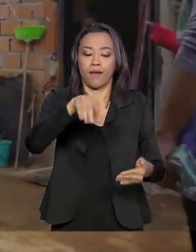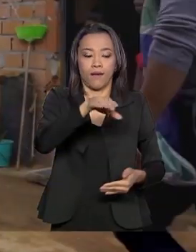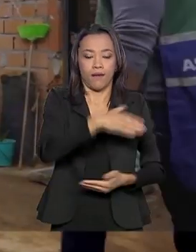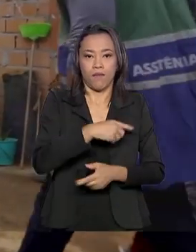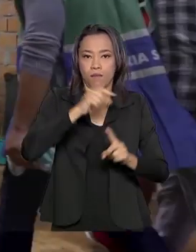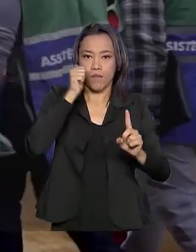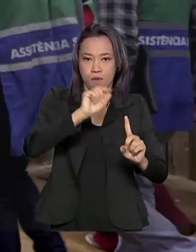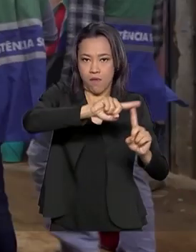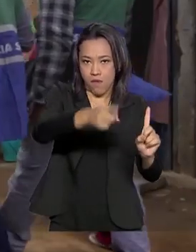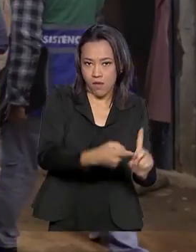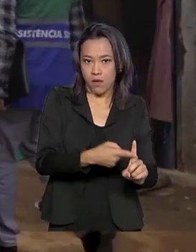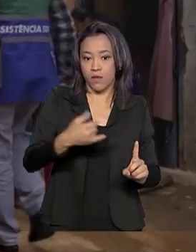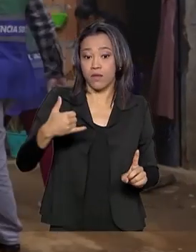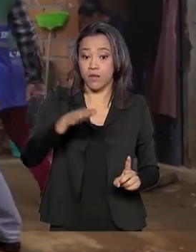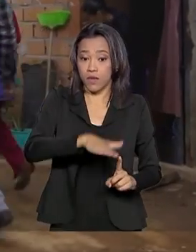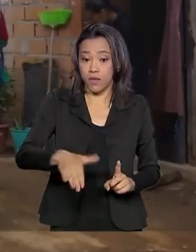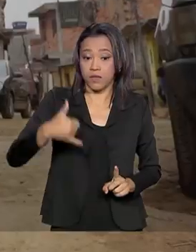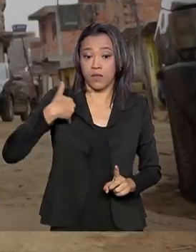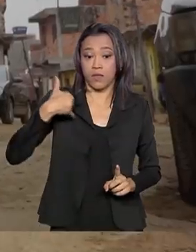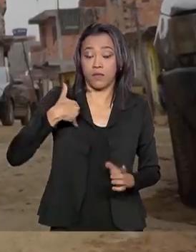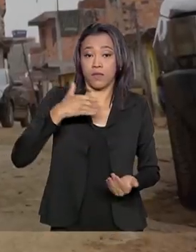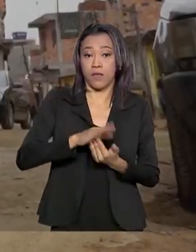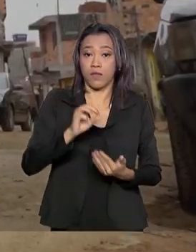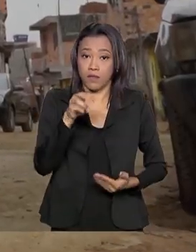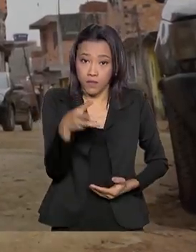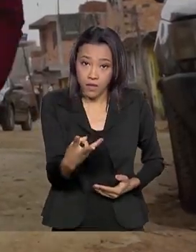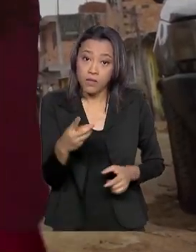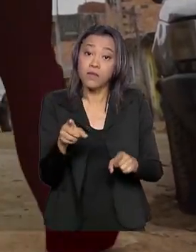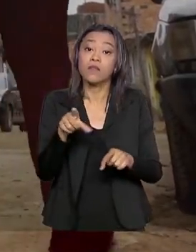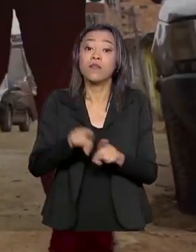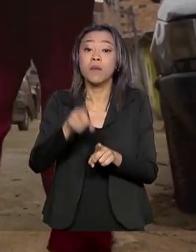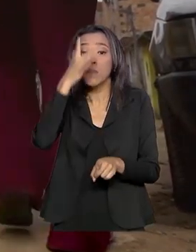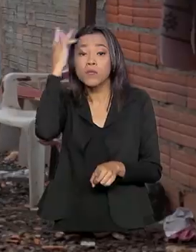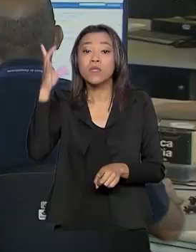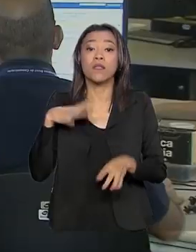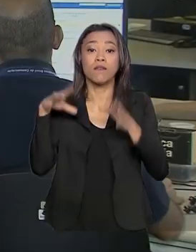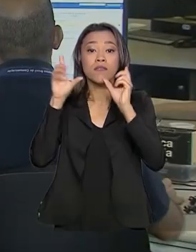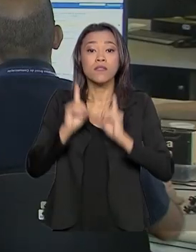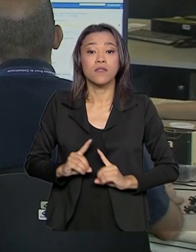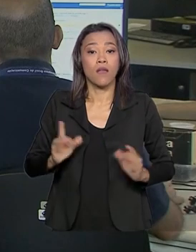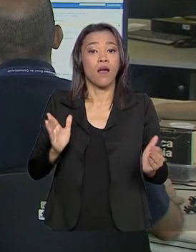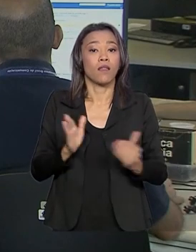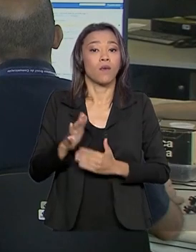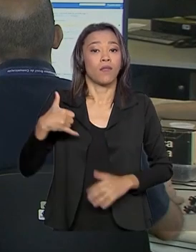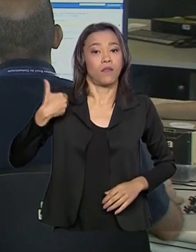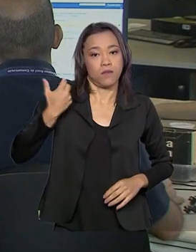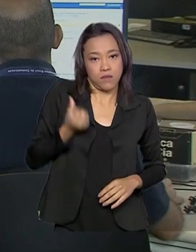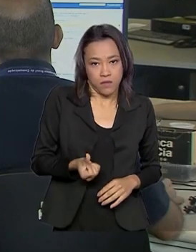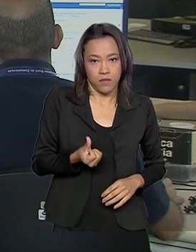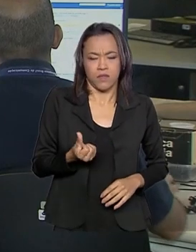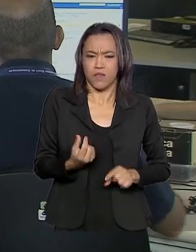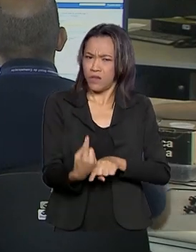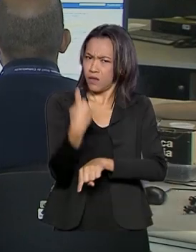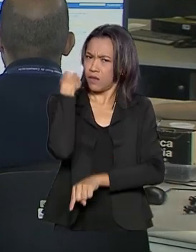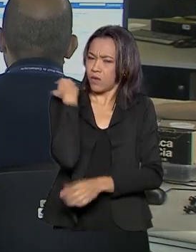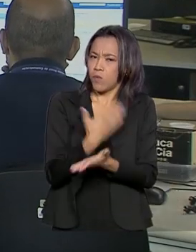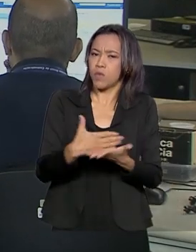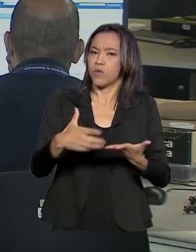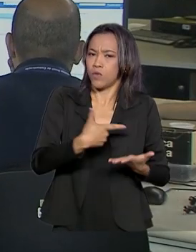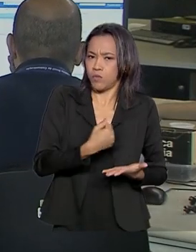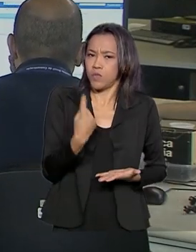3 anos, além de pessoas com deficiência com até 6 anos de idade. Hoje, o programa, que começou em 2016,